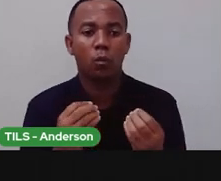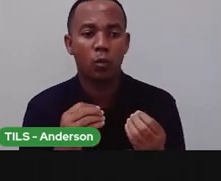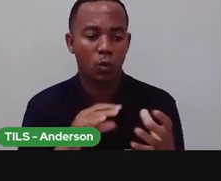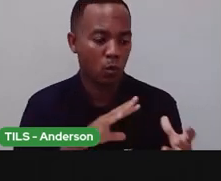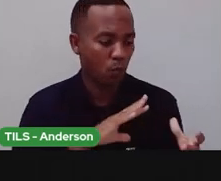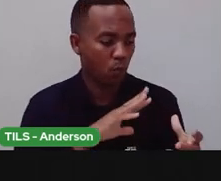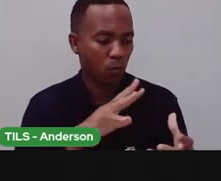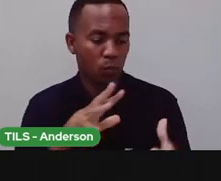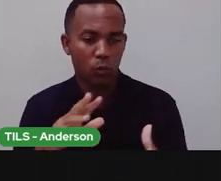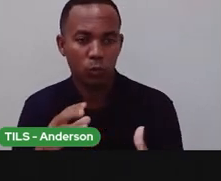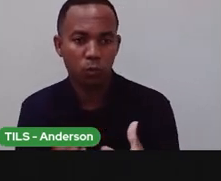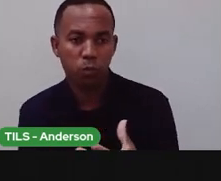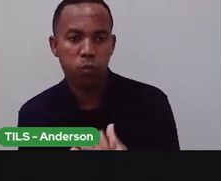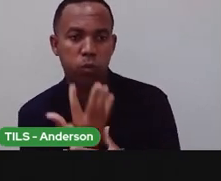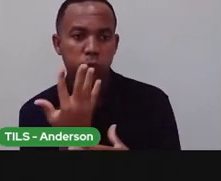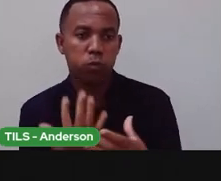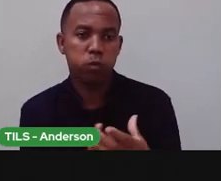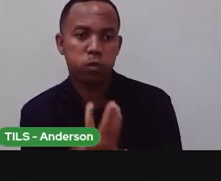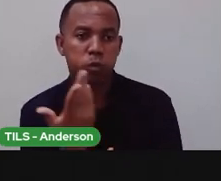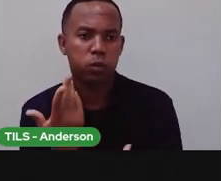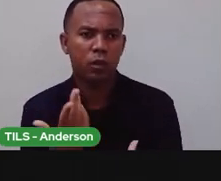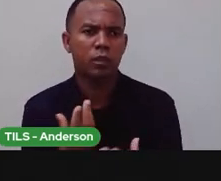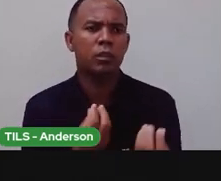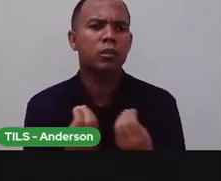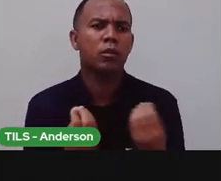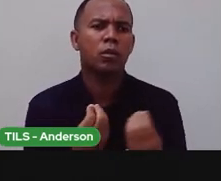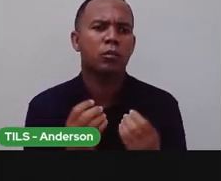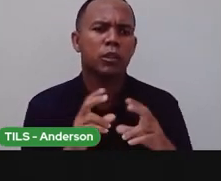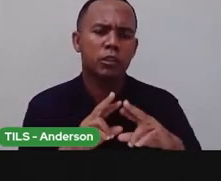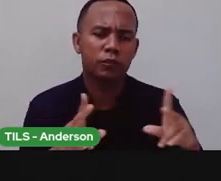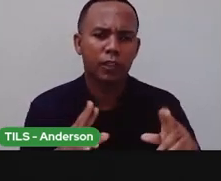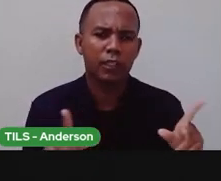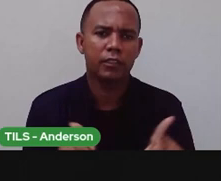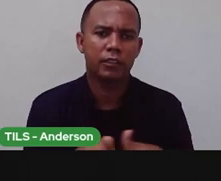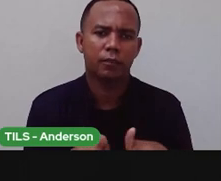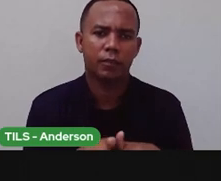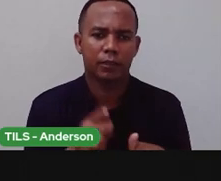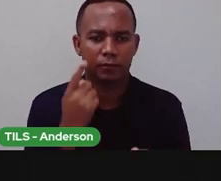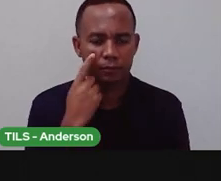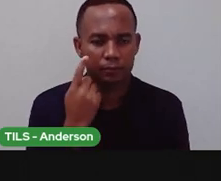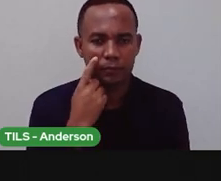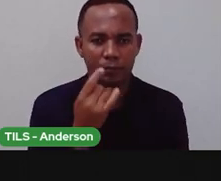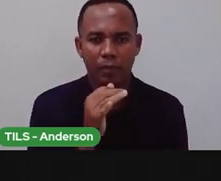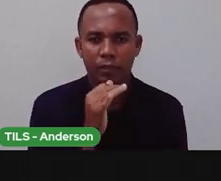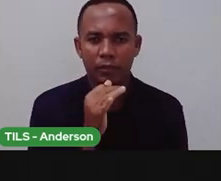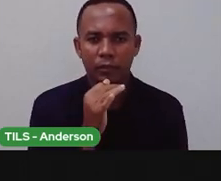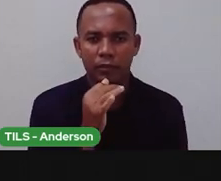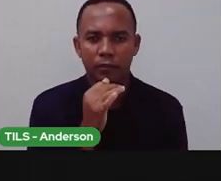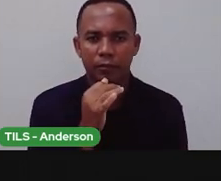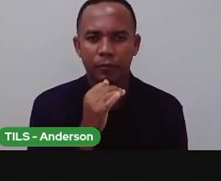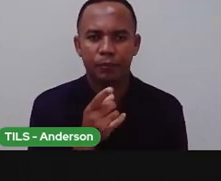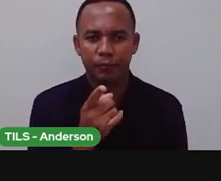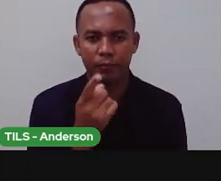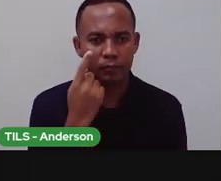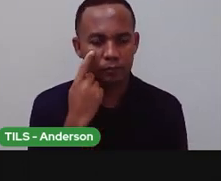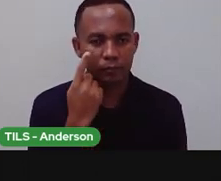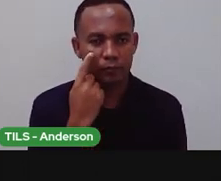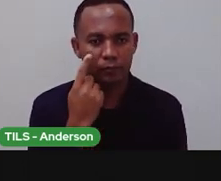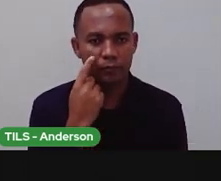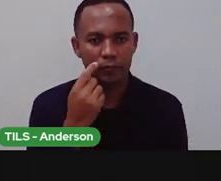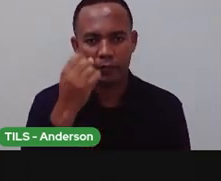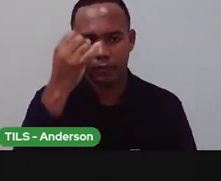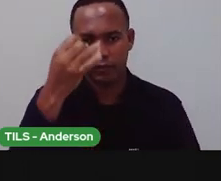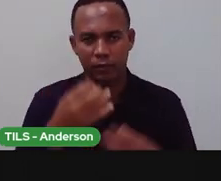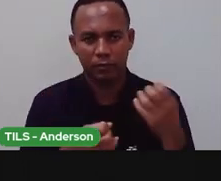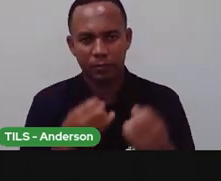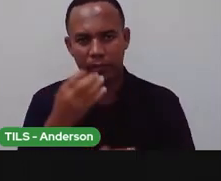Olha quanta maneira bacana e diferente que a gente tem. Aí, a Pro trouxe aqui um exemplo, né, de uma reportagem que fala sobre